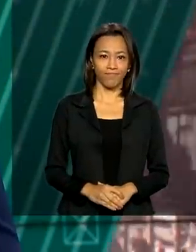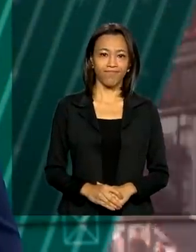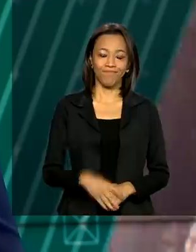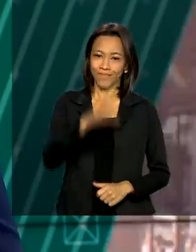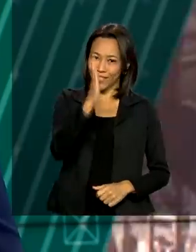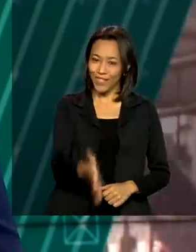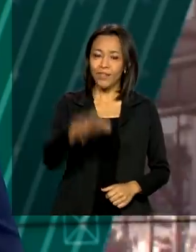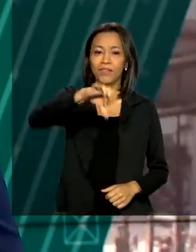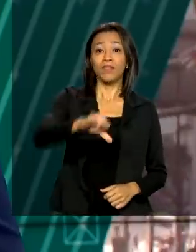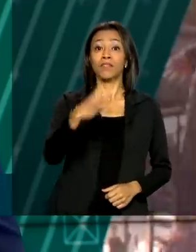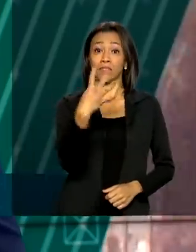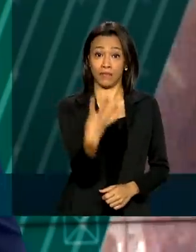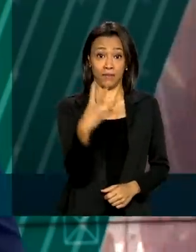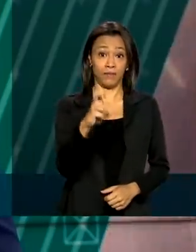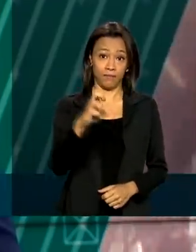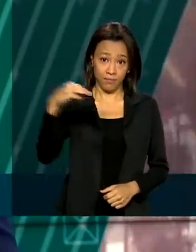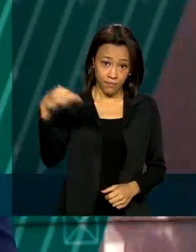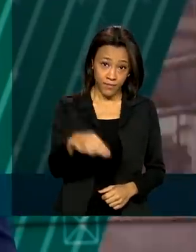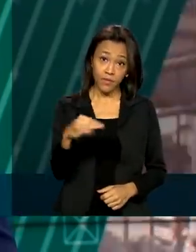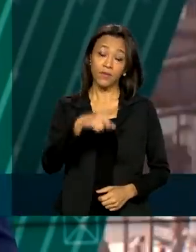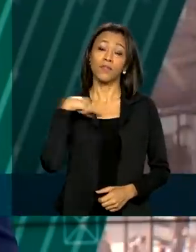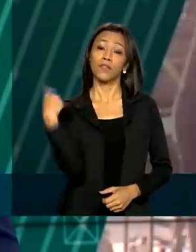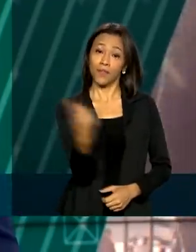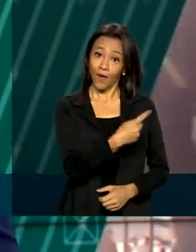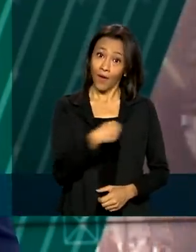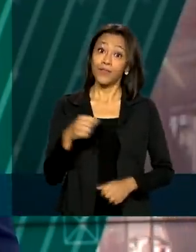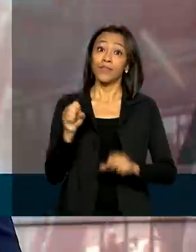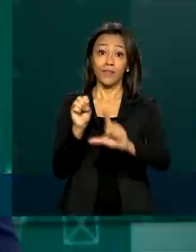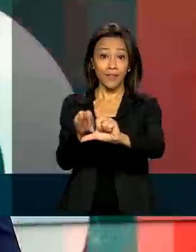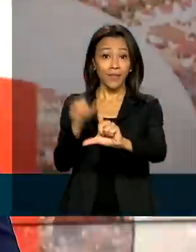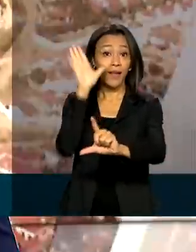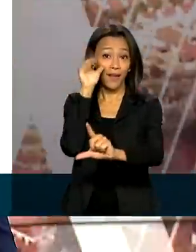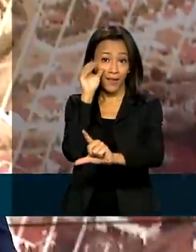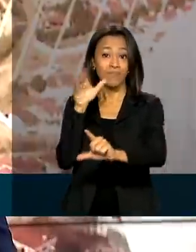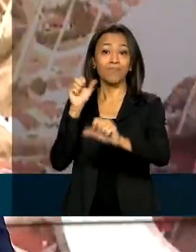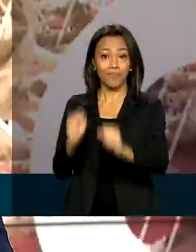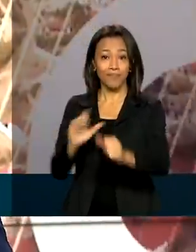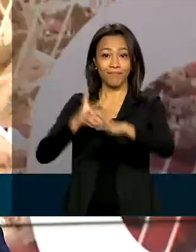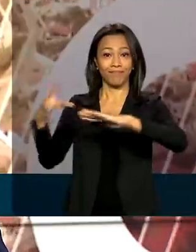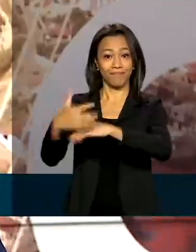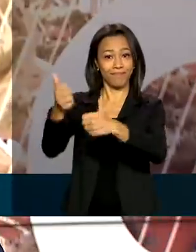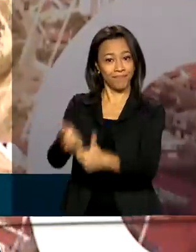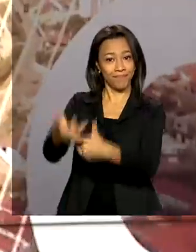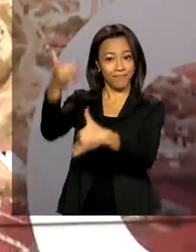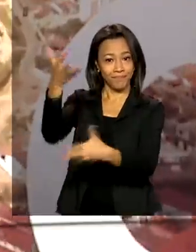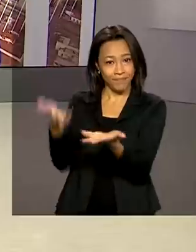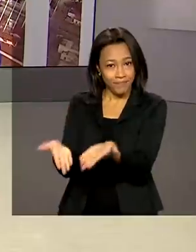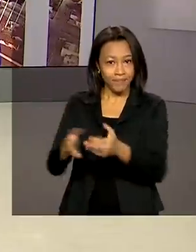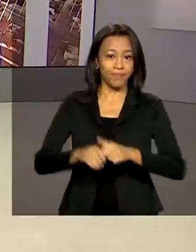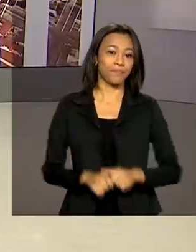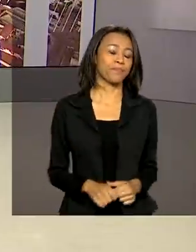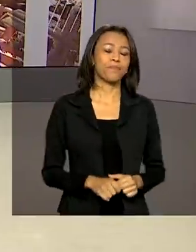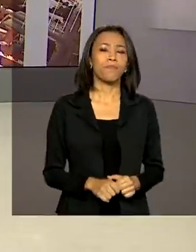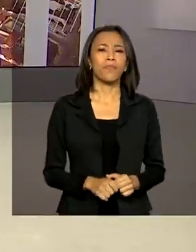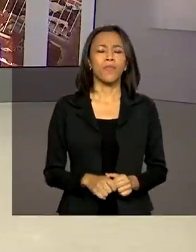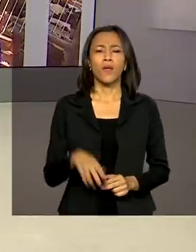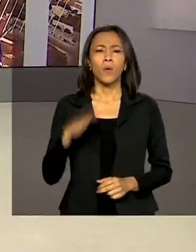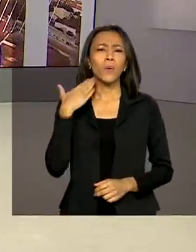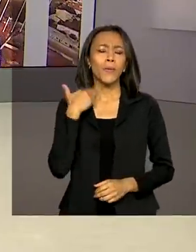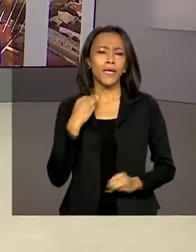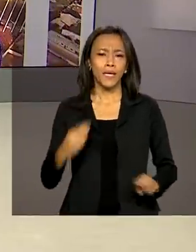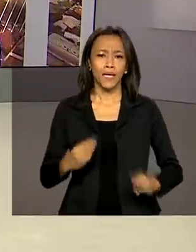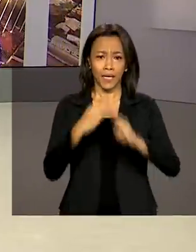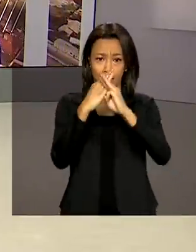São 9 horas e 45 minutos. Nós estamos ao vivo também pelas redes sociais. A Caixa